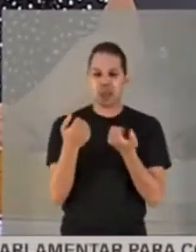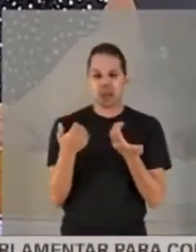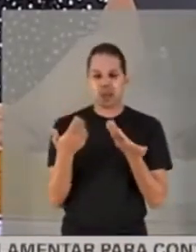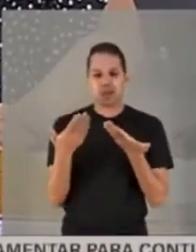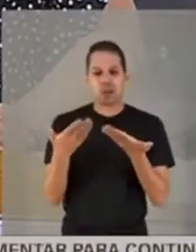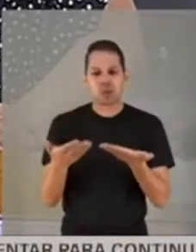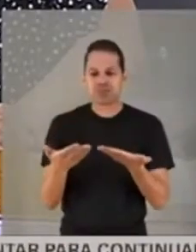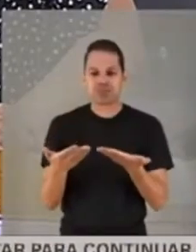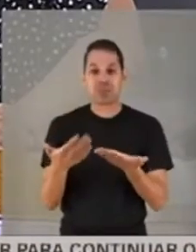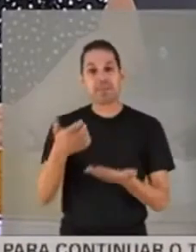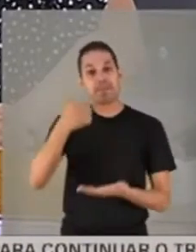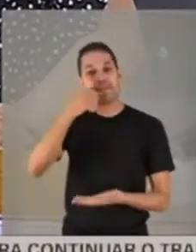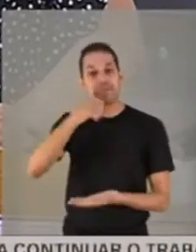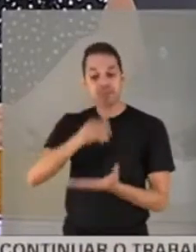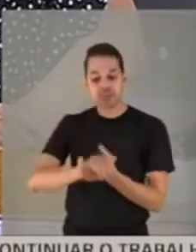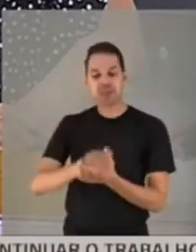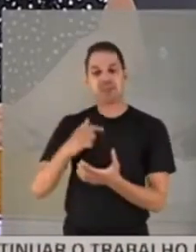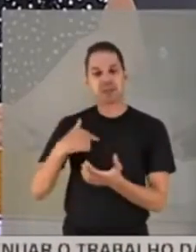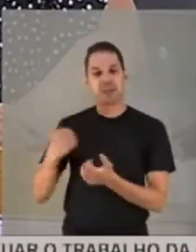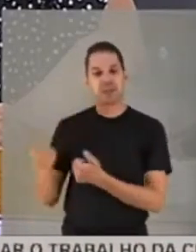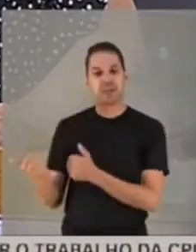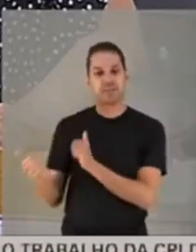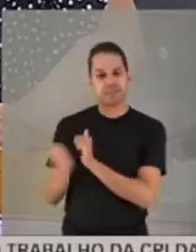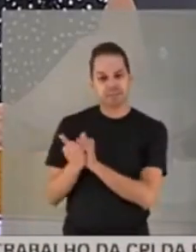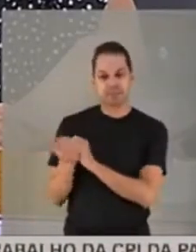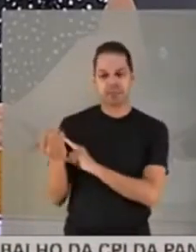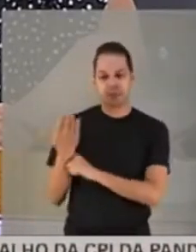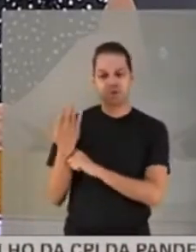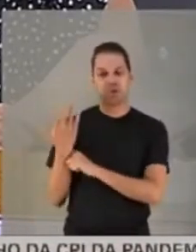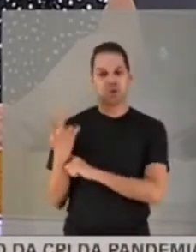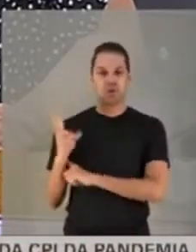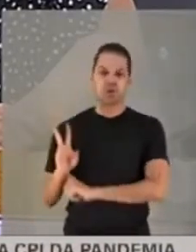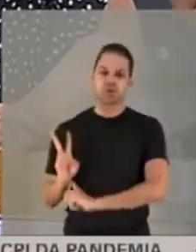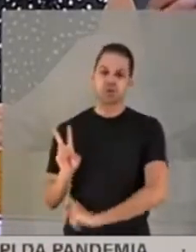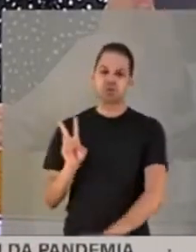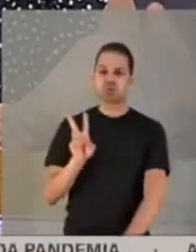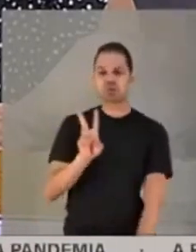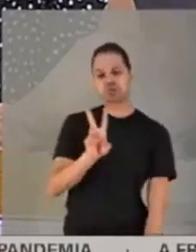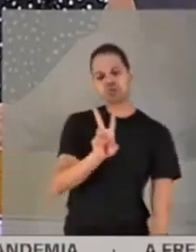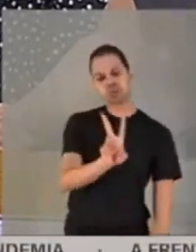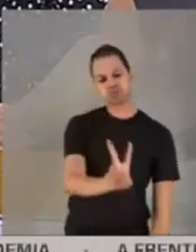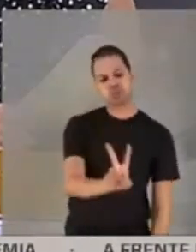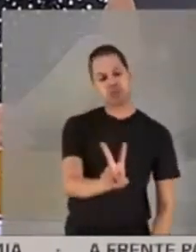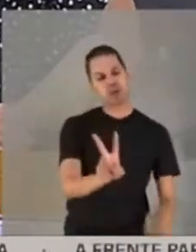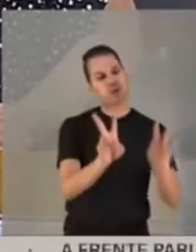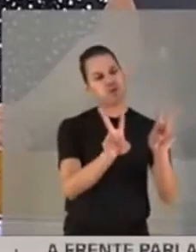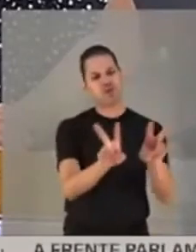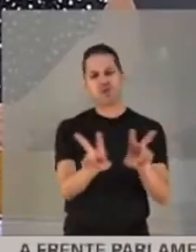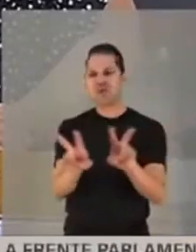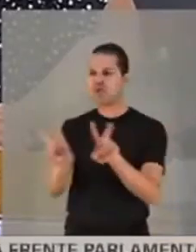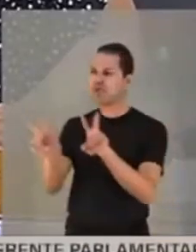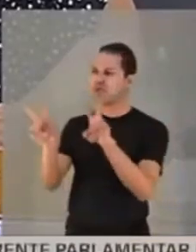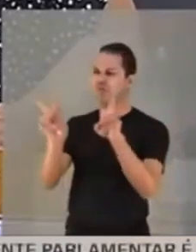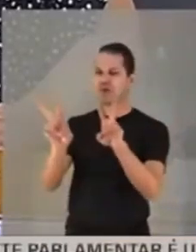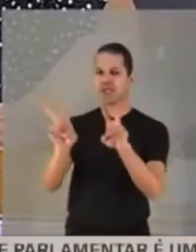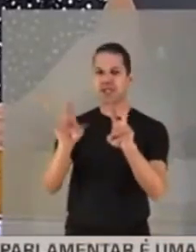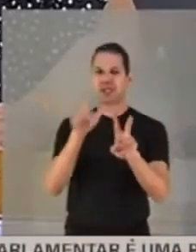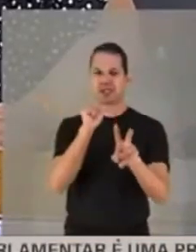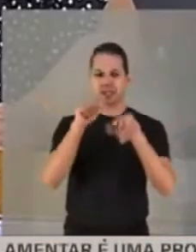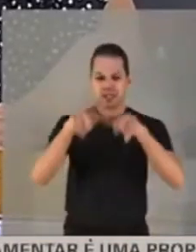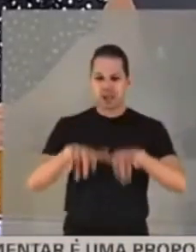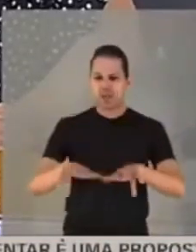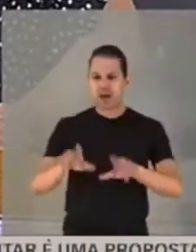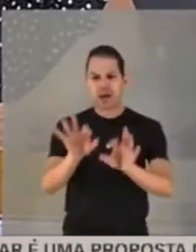que me levar, me ajudar. Aí resolvi ir com ela, fomos. Quando eu vi o ato da ONG no Rio de Paz, eu vi de longe,